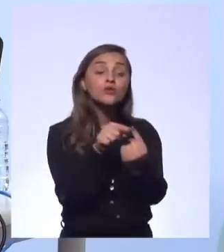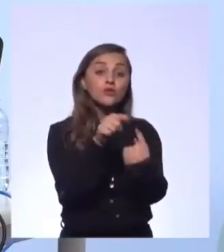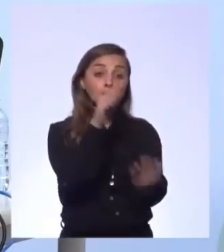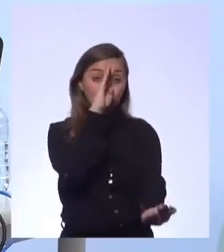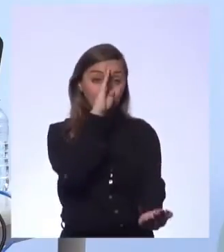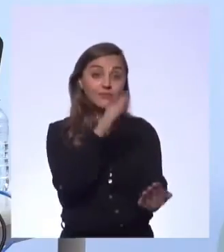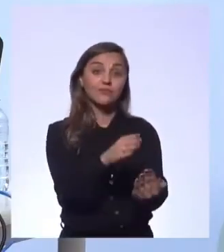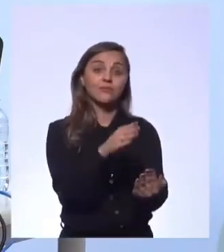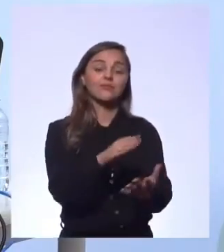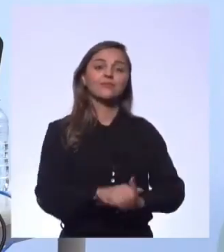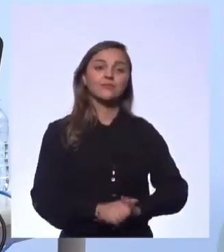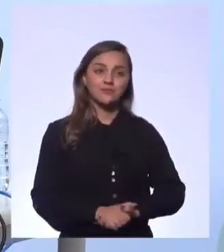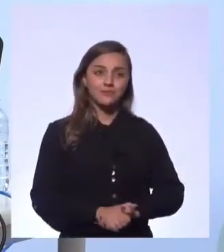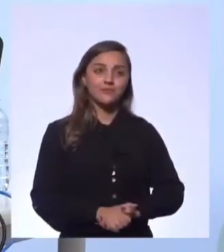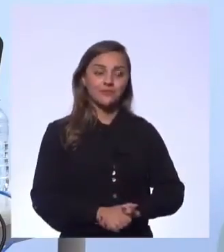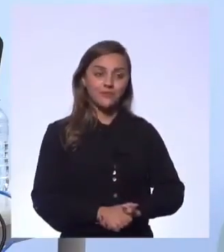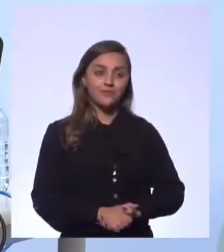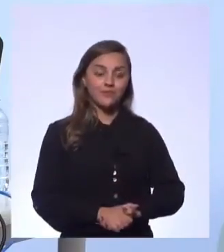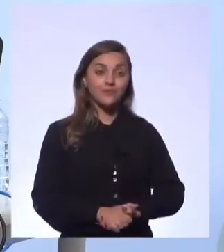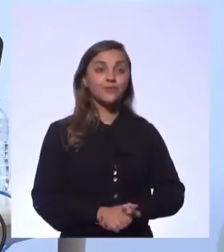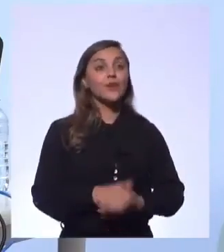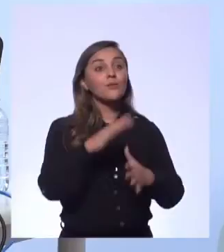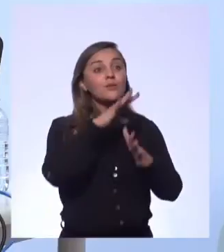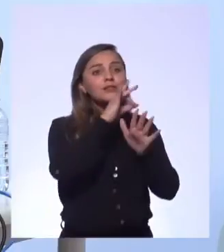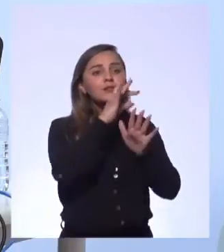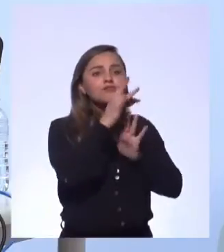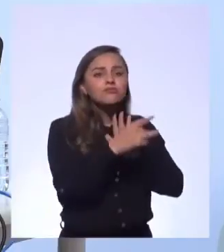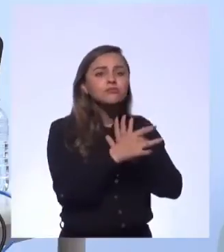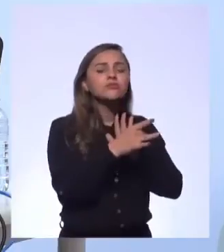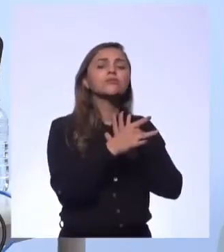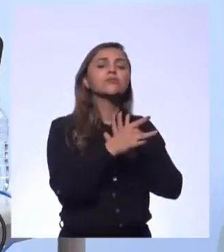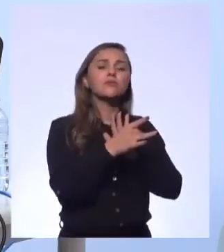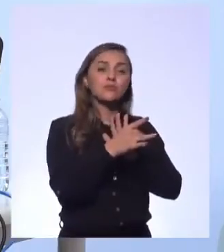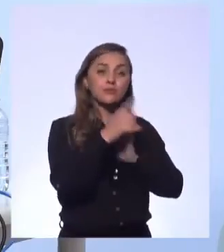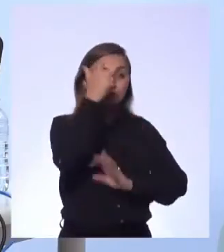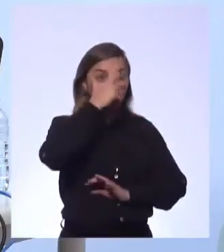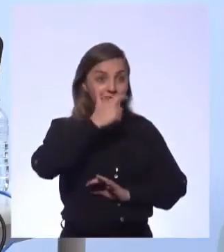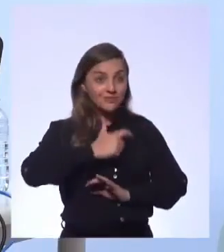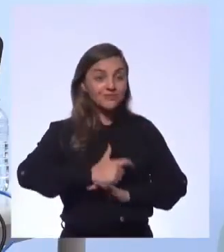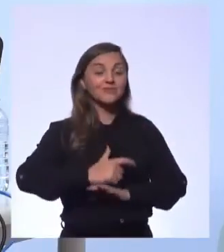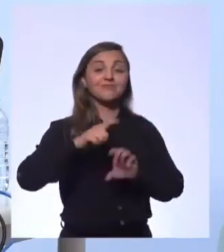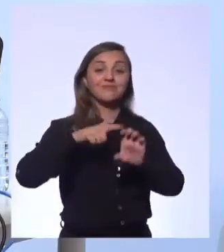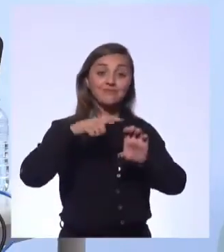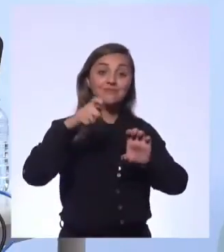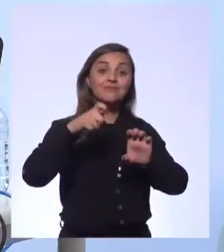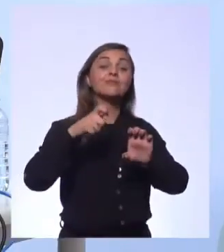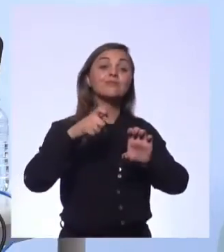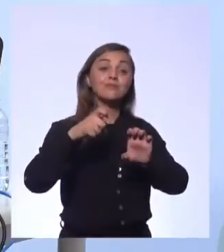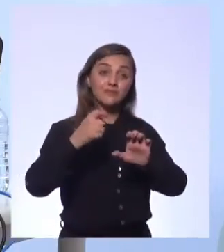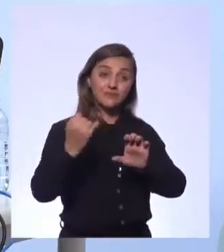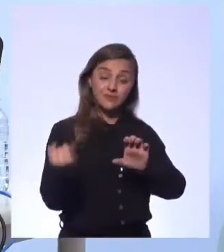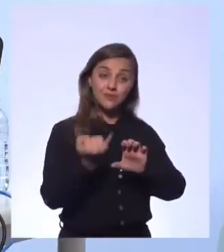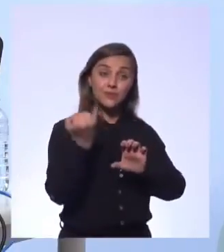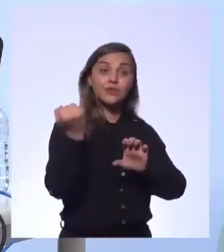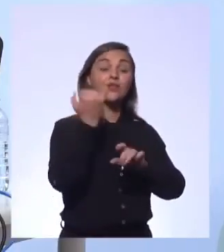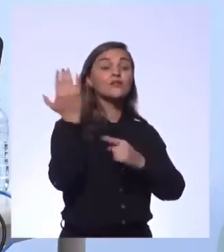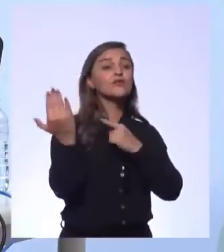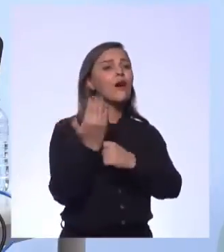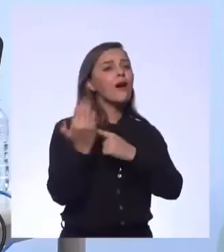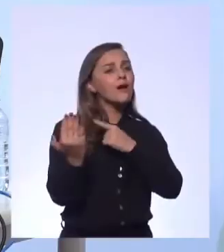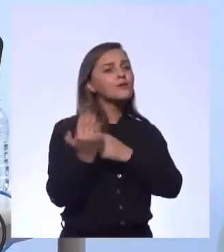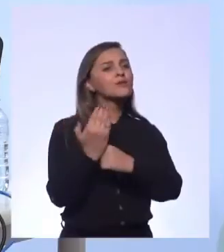E é por isso que as características do comportamento empreendedor acabam falando mais alto e contribuindo principalmente para